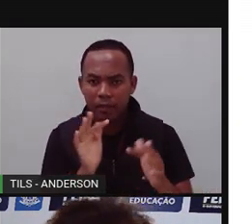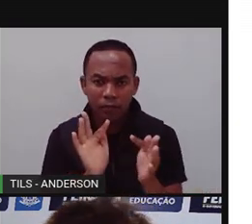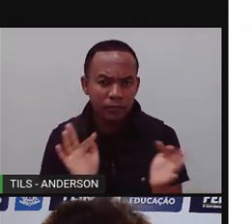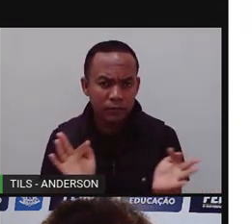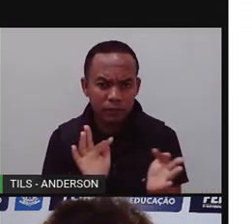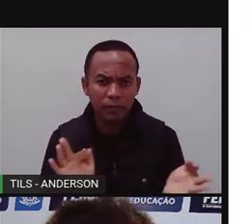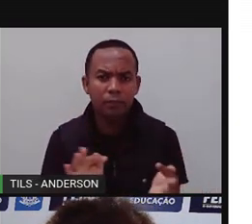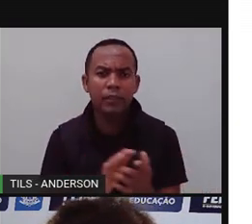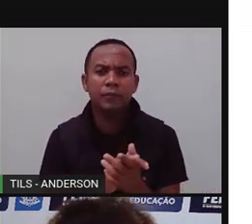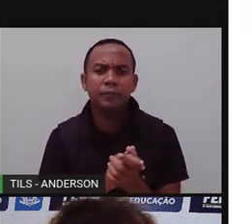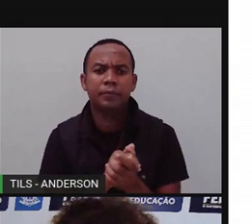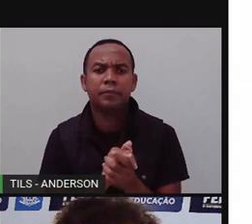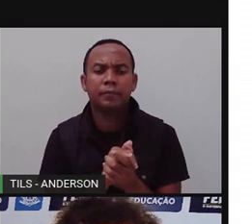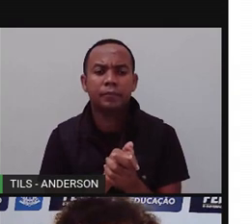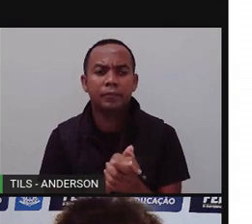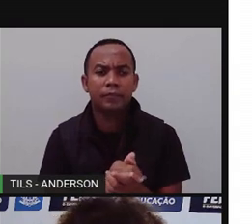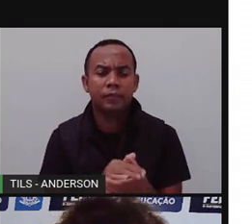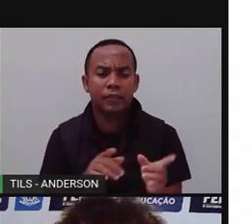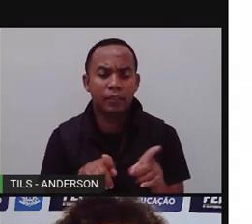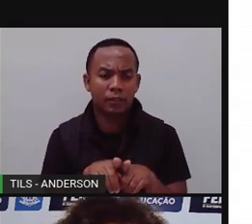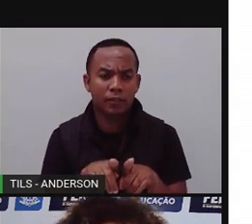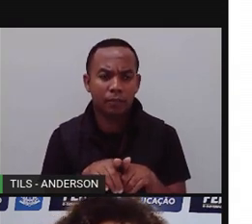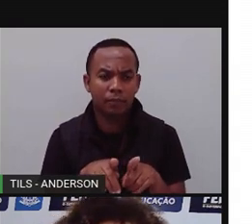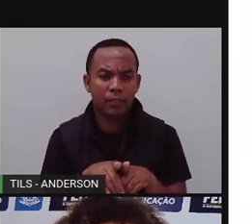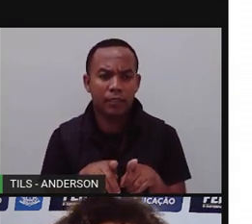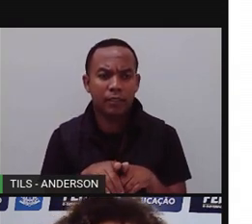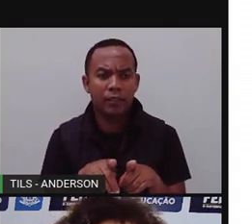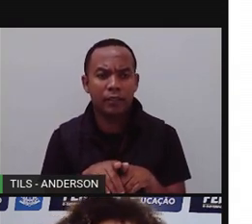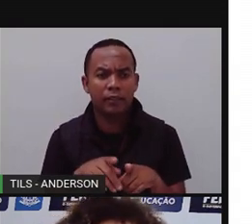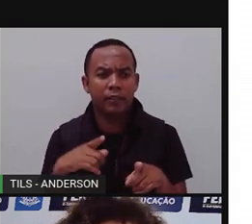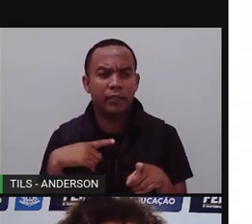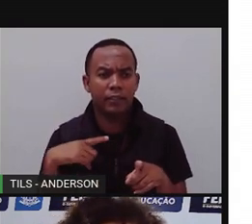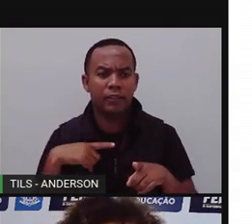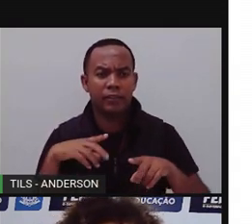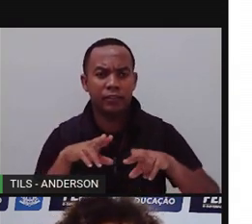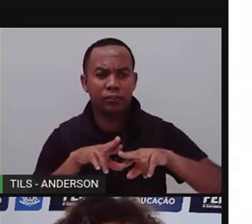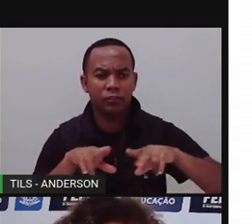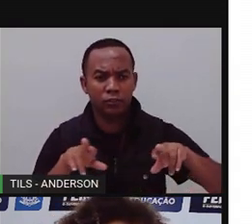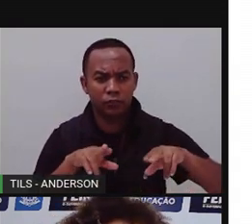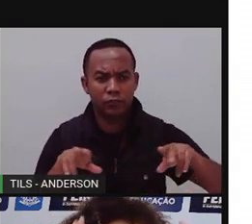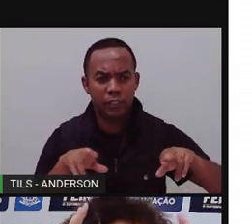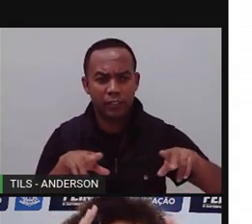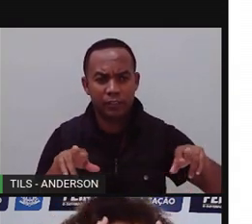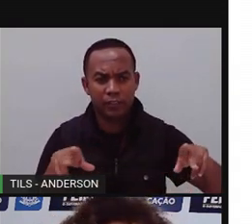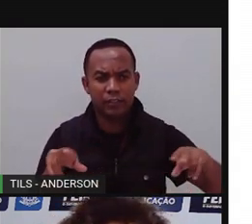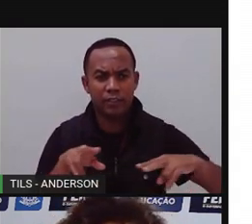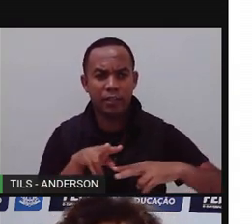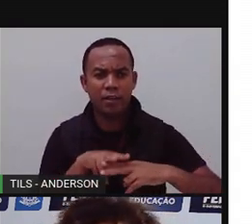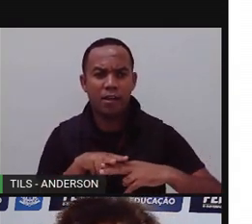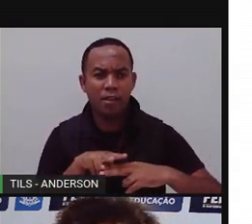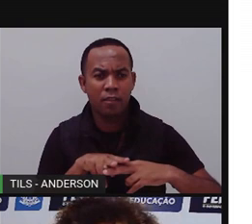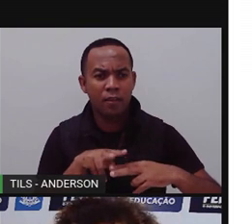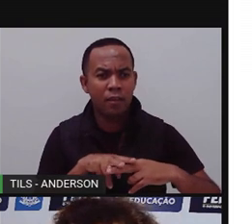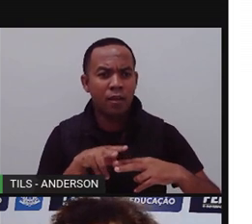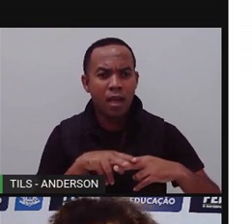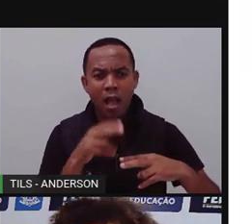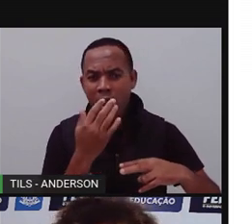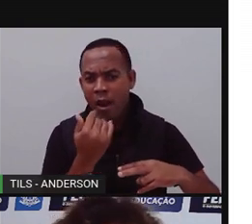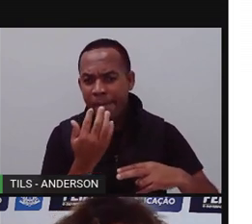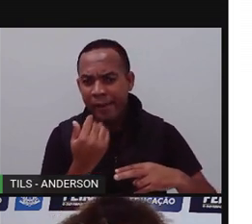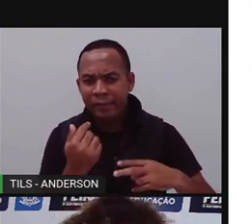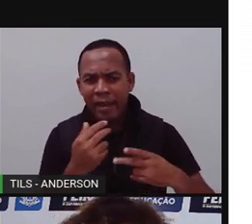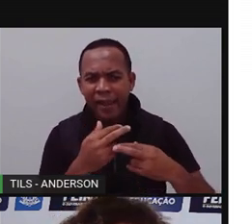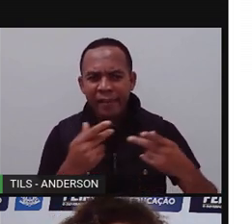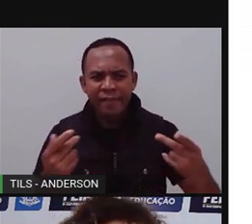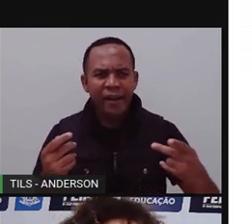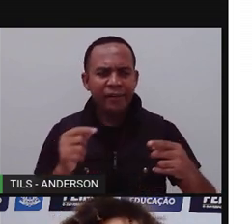também é uma cadeia alimentar. Existem, na verdade, várias maneiras de você conseguir fazer essa cadeia alimentar. Você pode encontrar aí na internet o formato